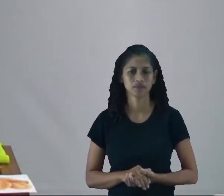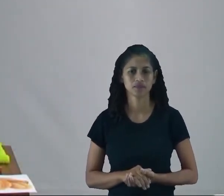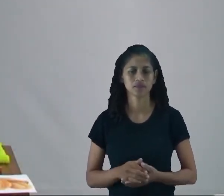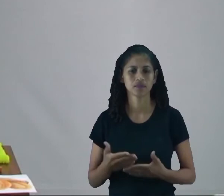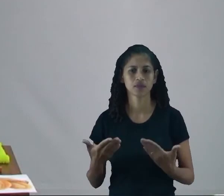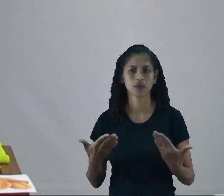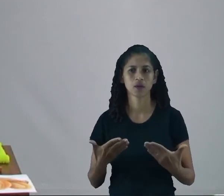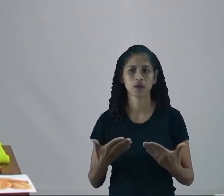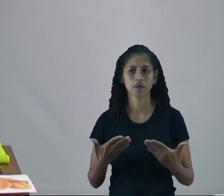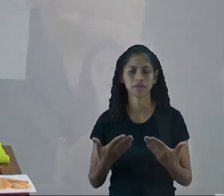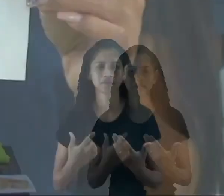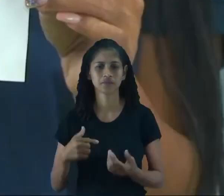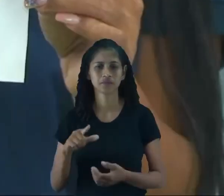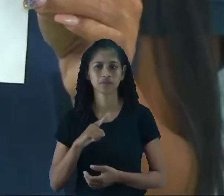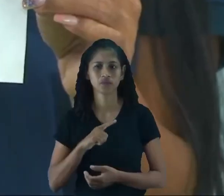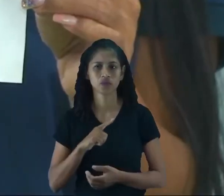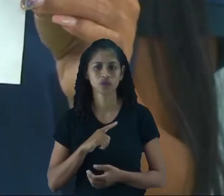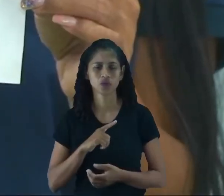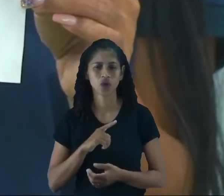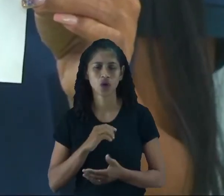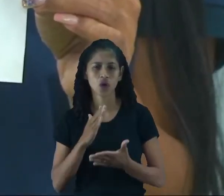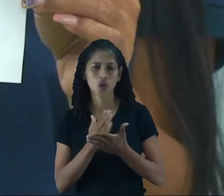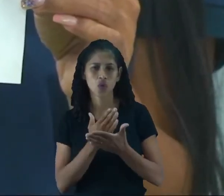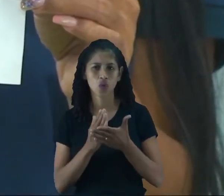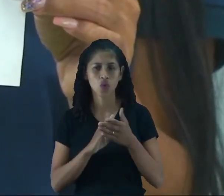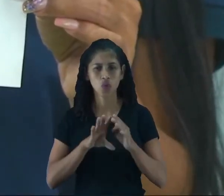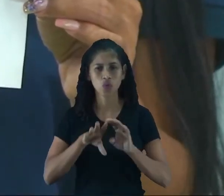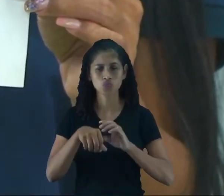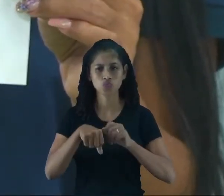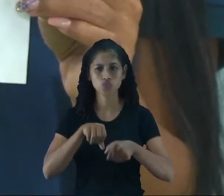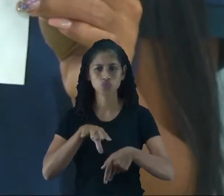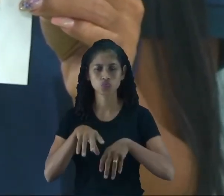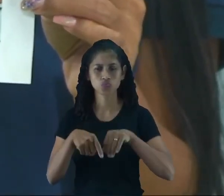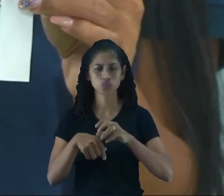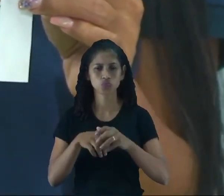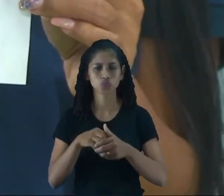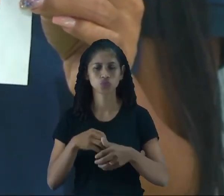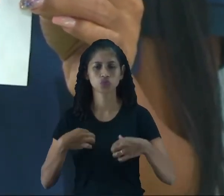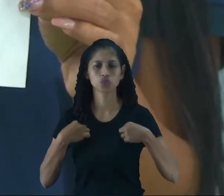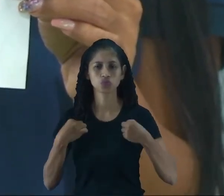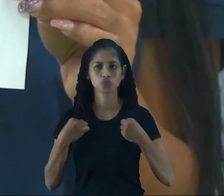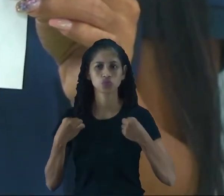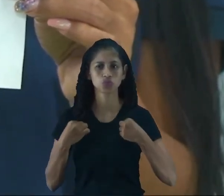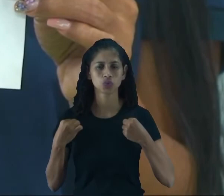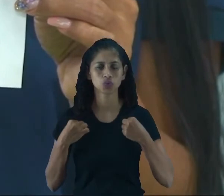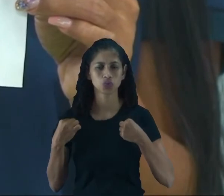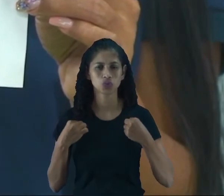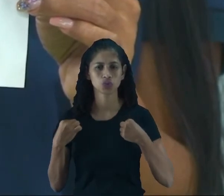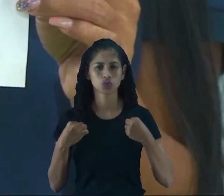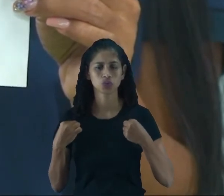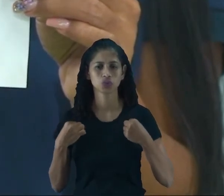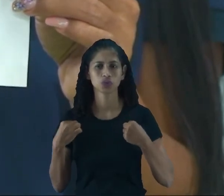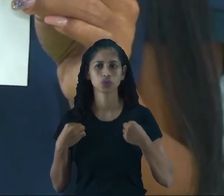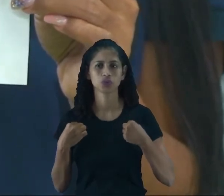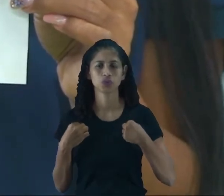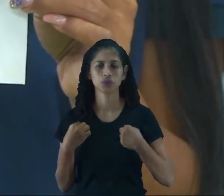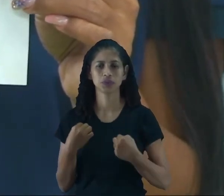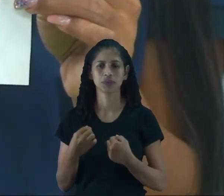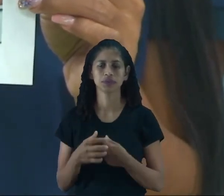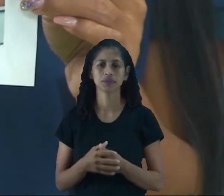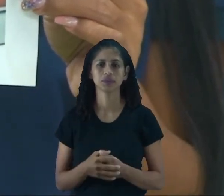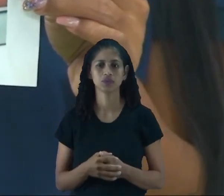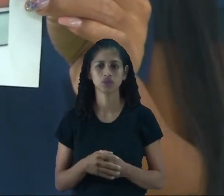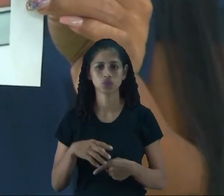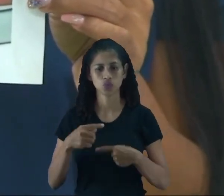Aqui nós temos alguns rolos de tecido, né? Os tecidos, eles são guardados desse jeitinho aqui na loja,